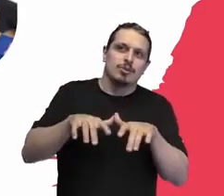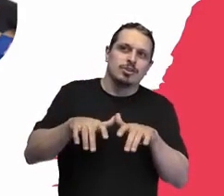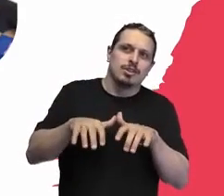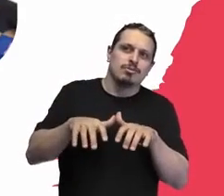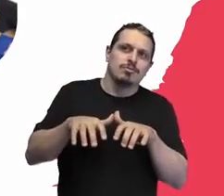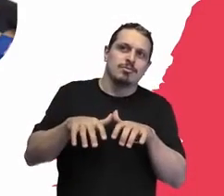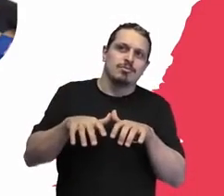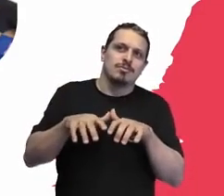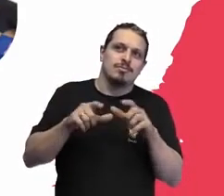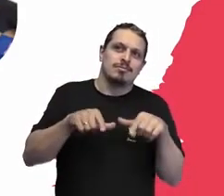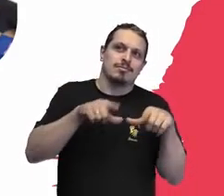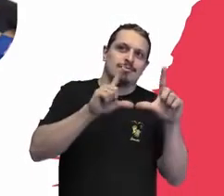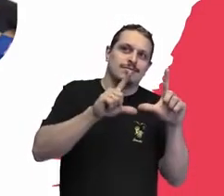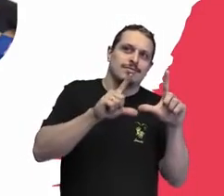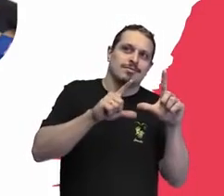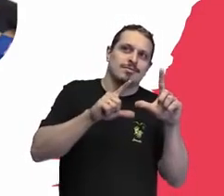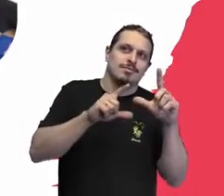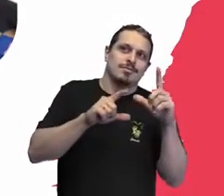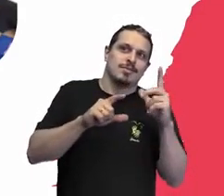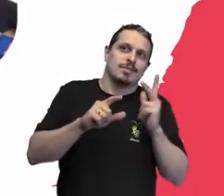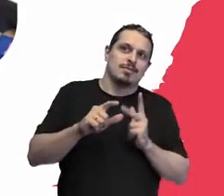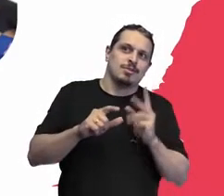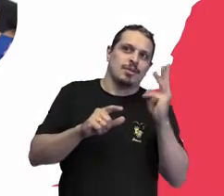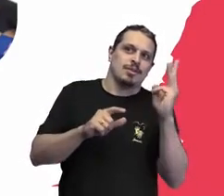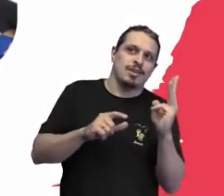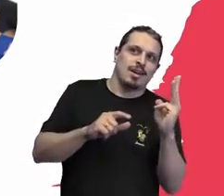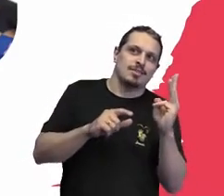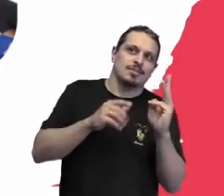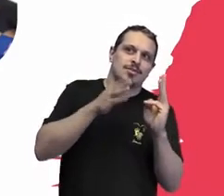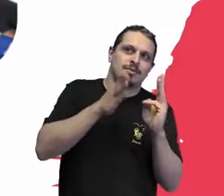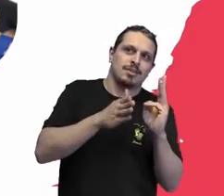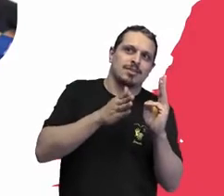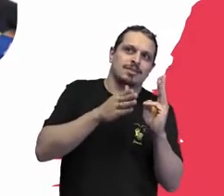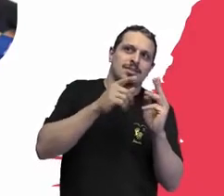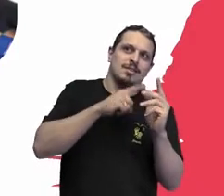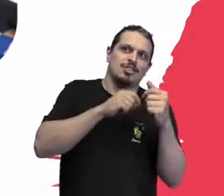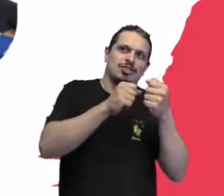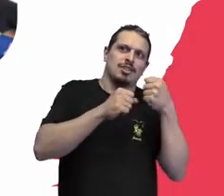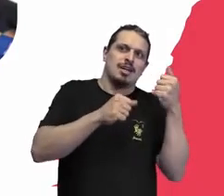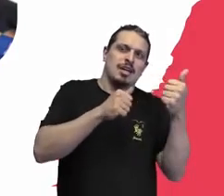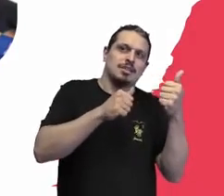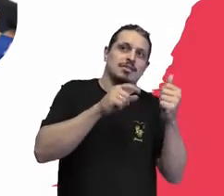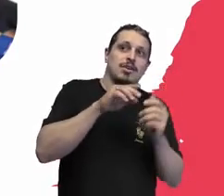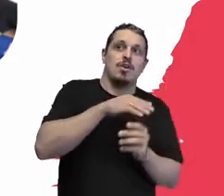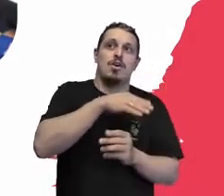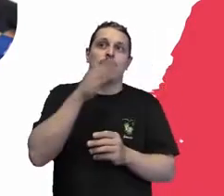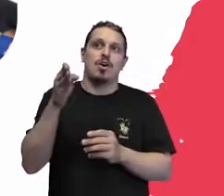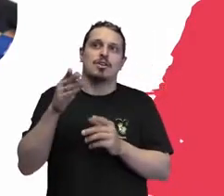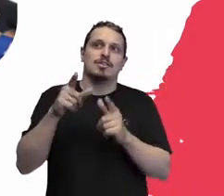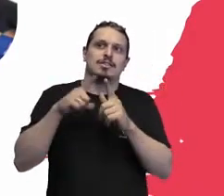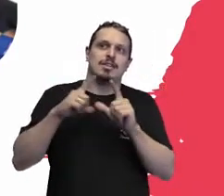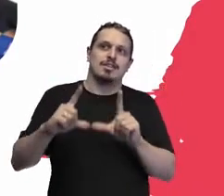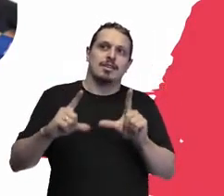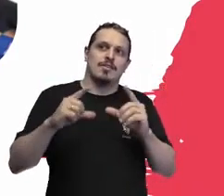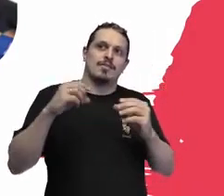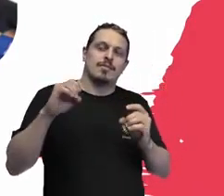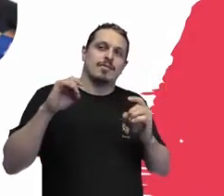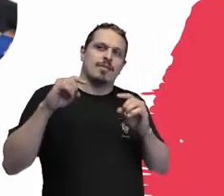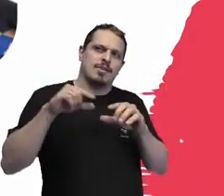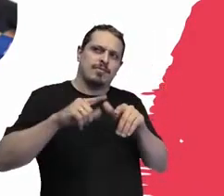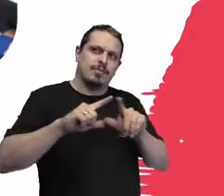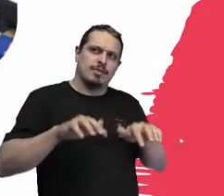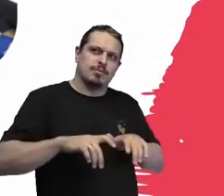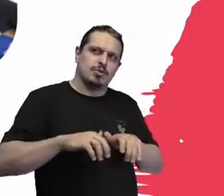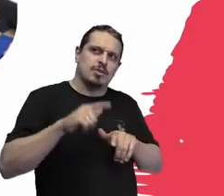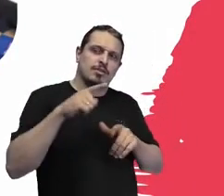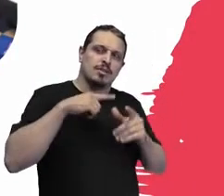fundo tem a agente de apoio que estava de plantão no momento da nossa visita. Ela fica ali durante um turno, depois rende outro